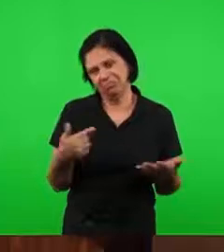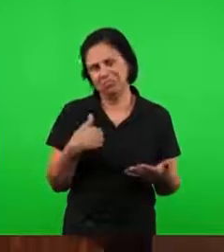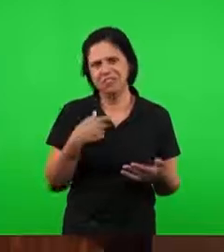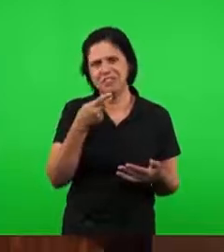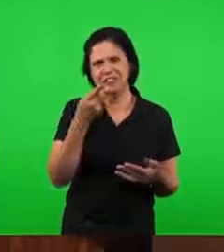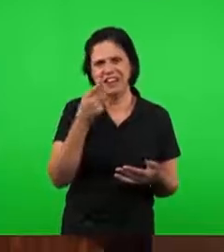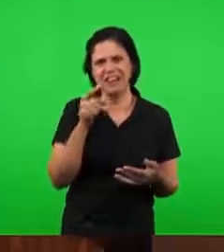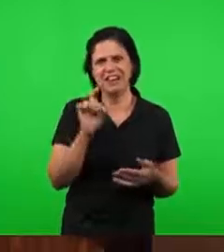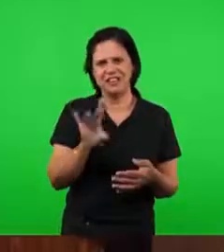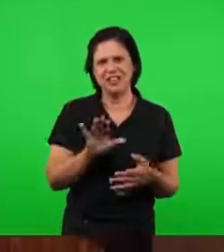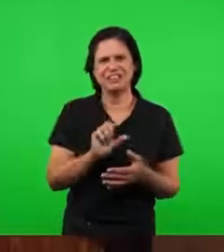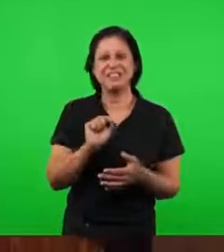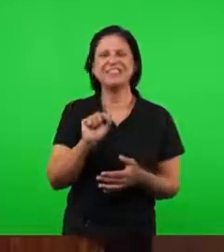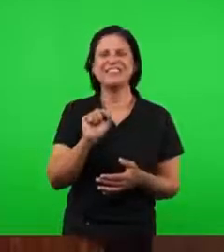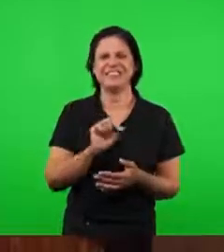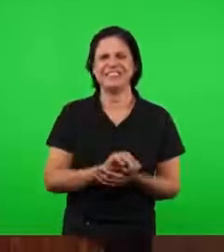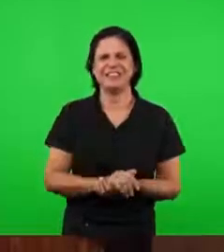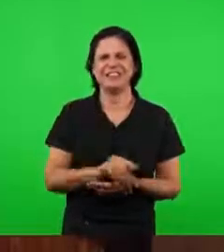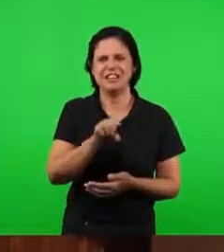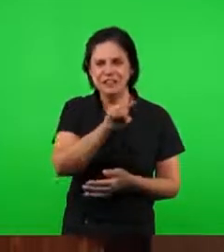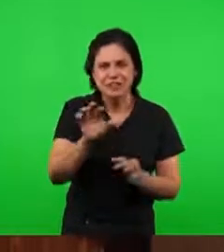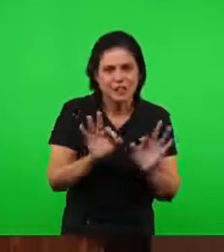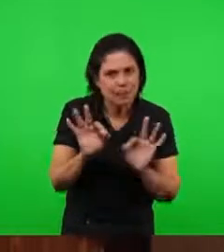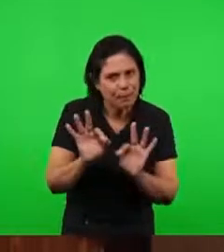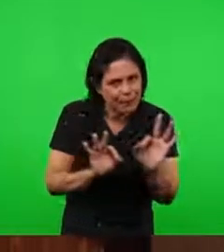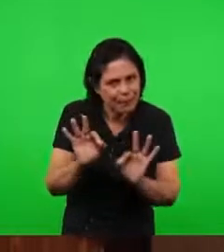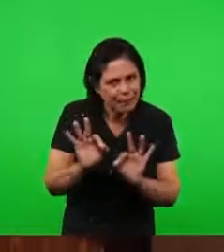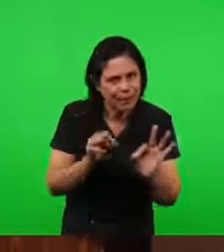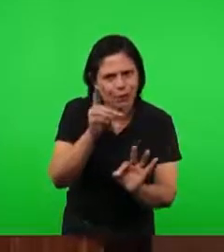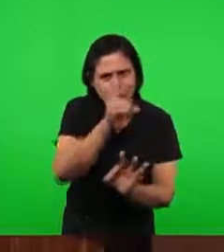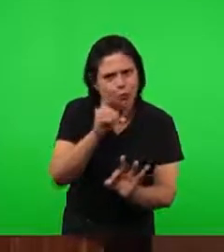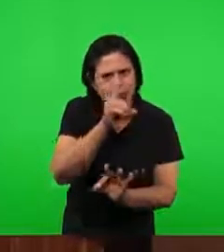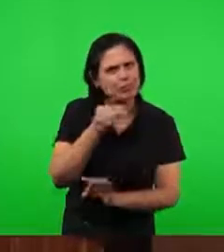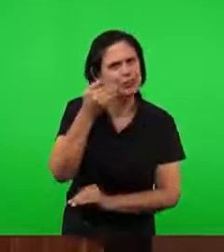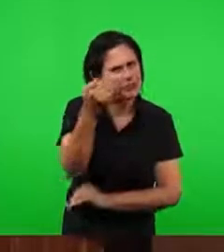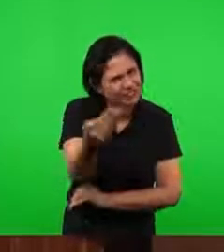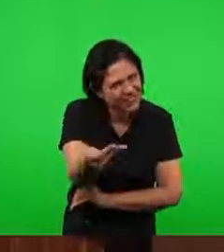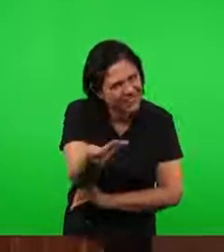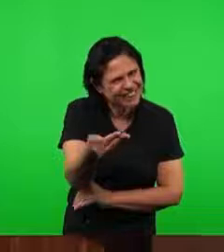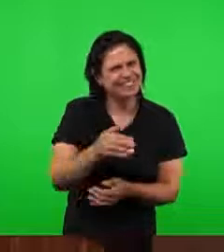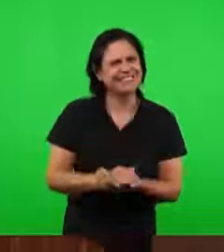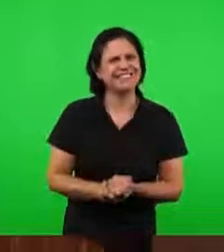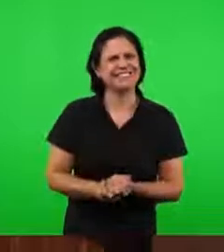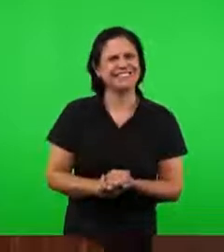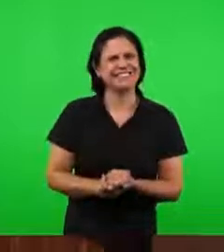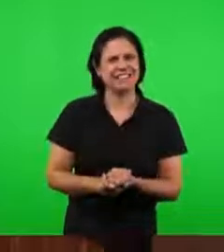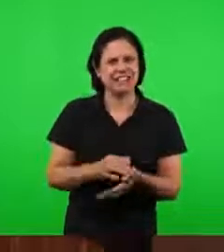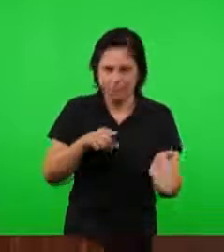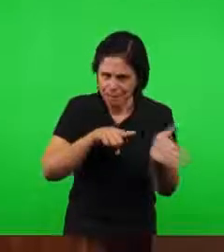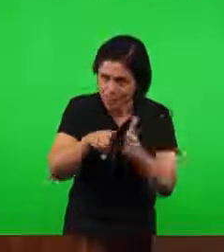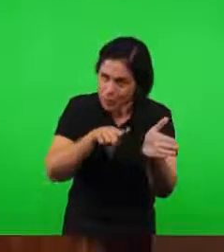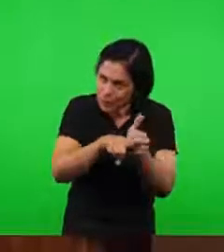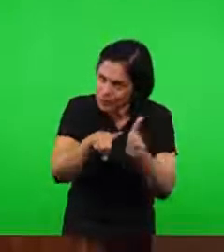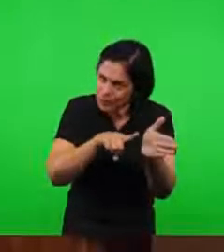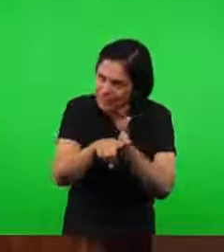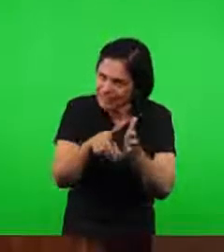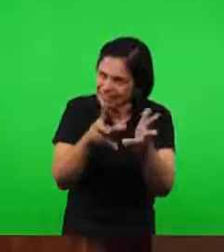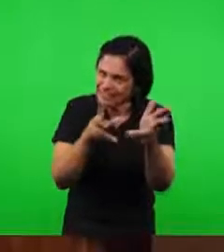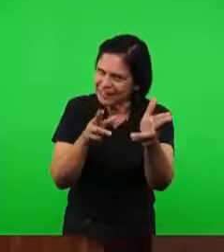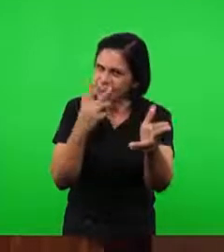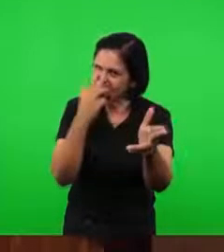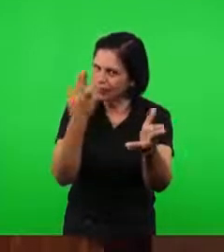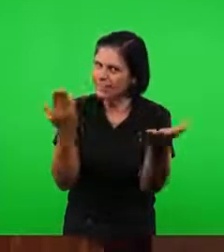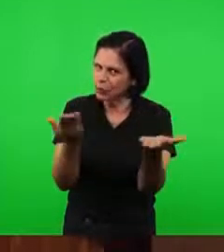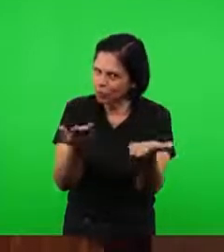isso. Os irmãos, se preparem para o domingo próximo. Nós estaríamos fazendo perguntas semelhantes